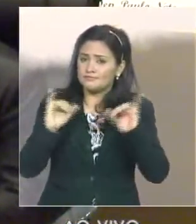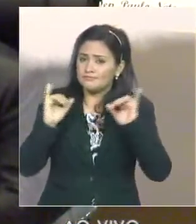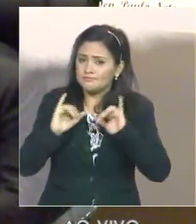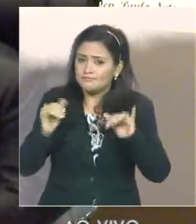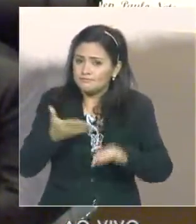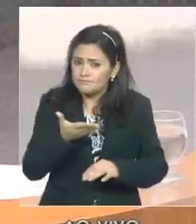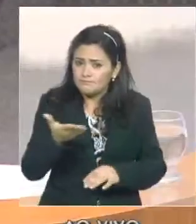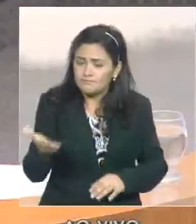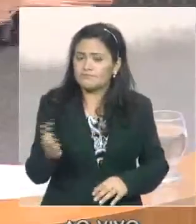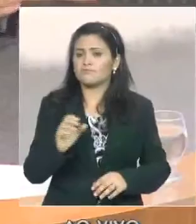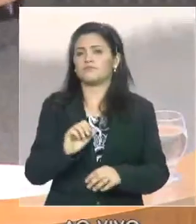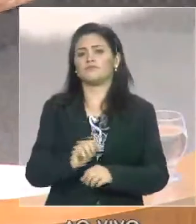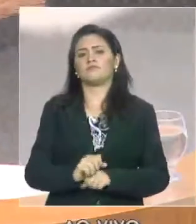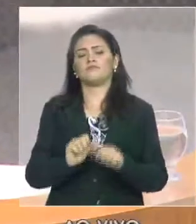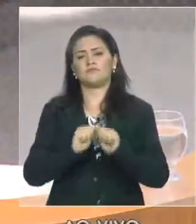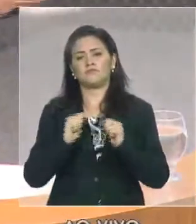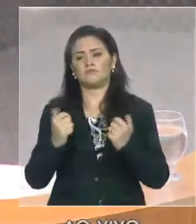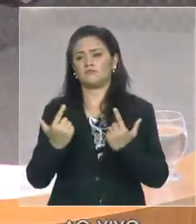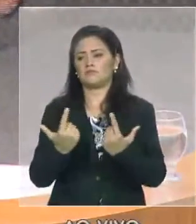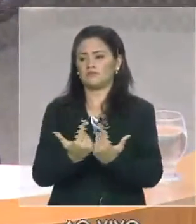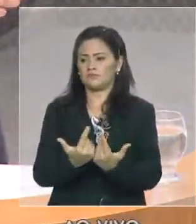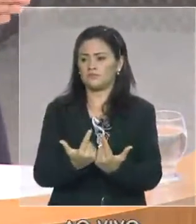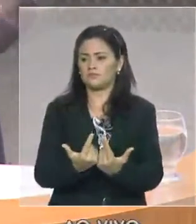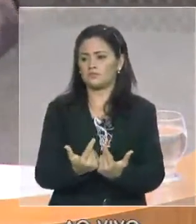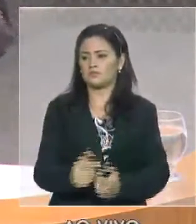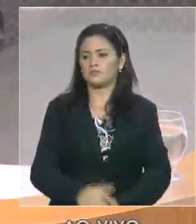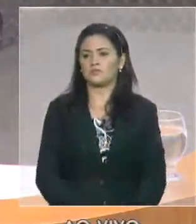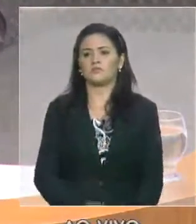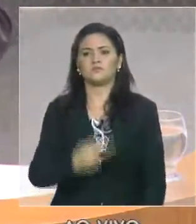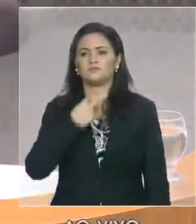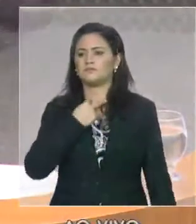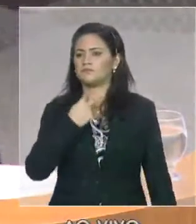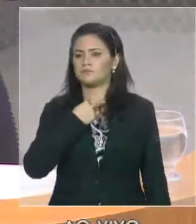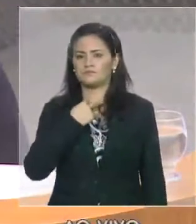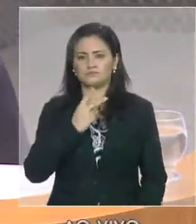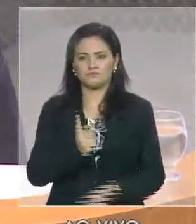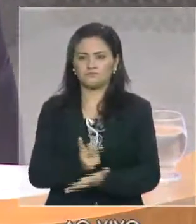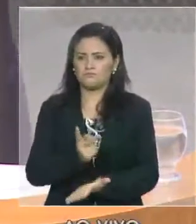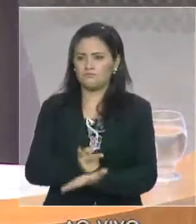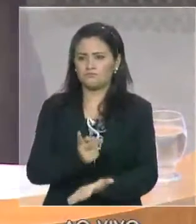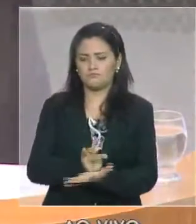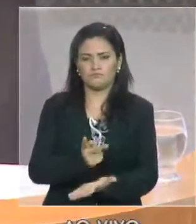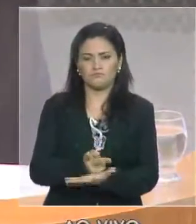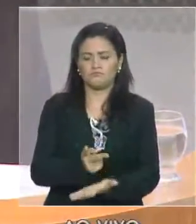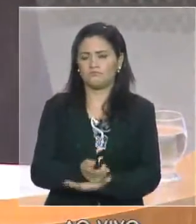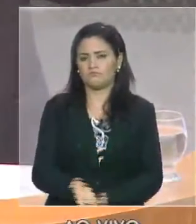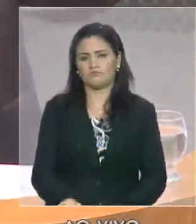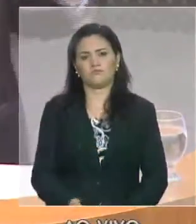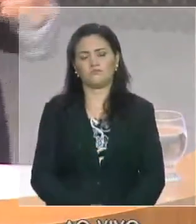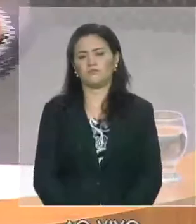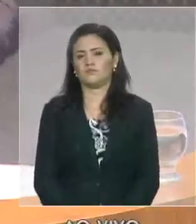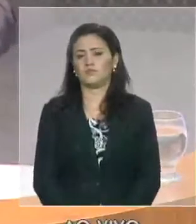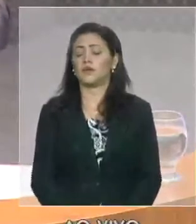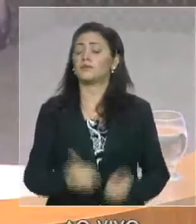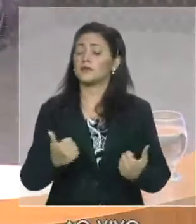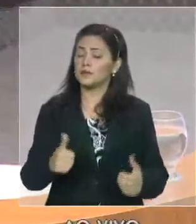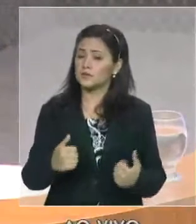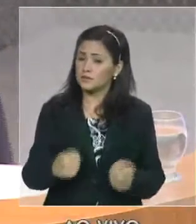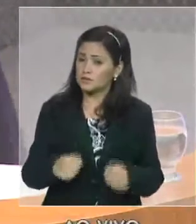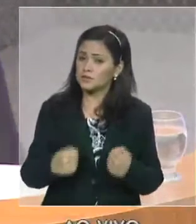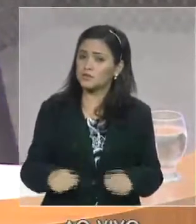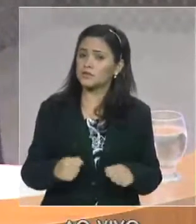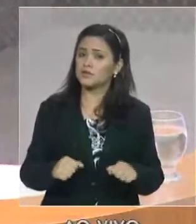Assembleia, não é possível nós continuarmos nesse processo. Nós temos, portanto, que diversificar as estratégias